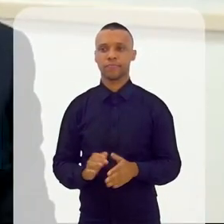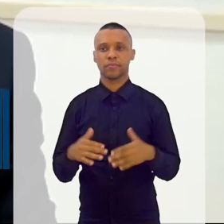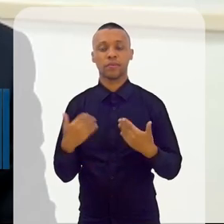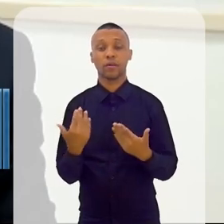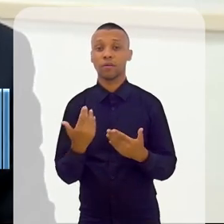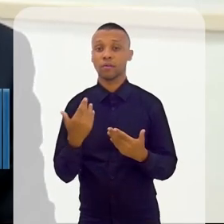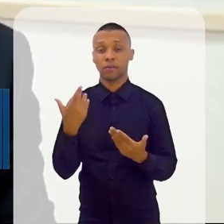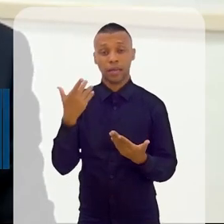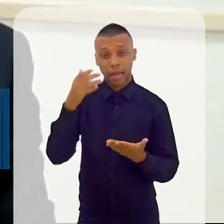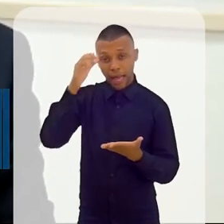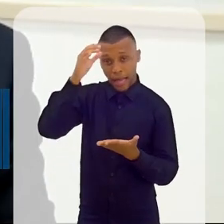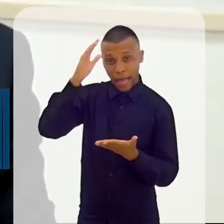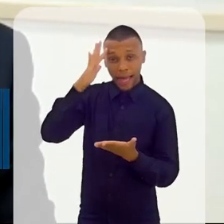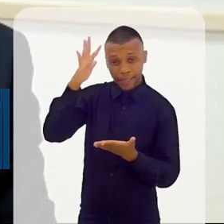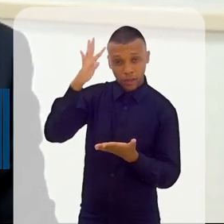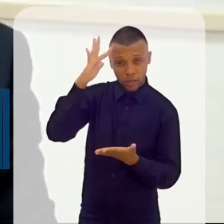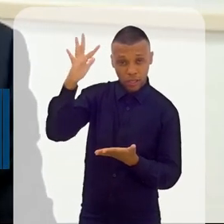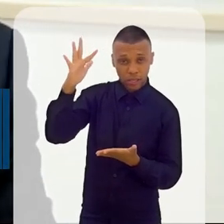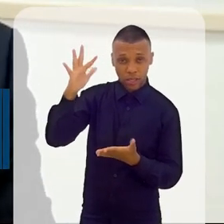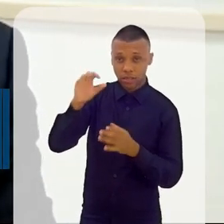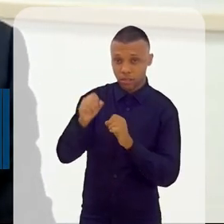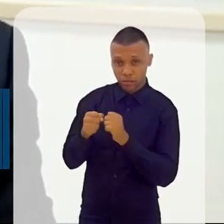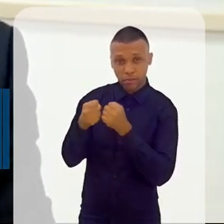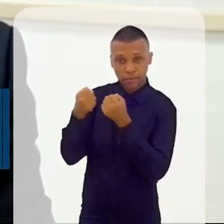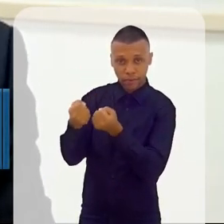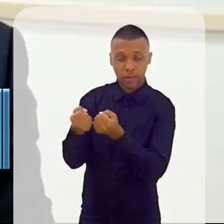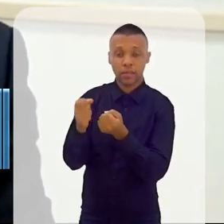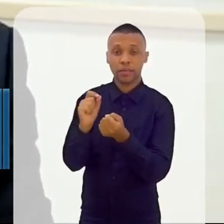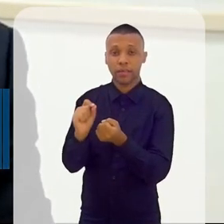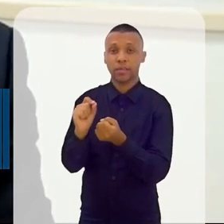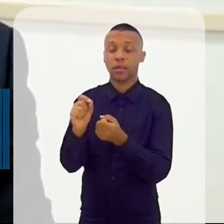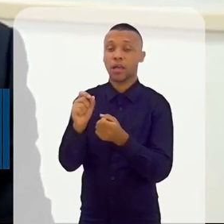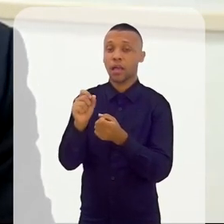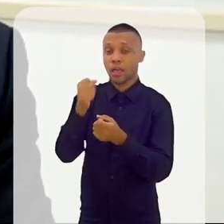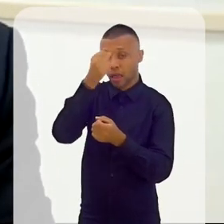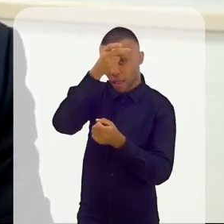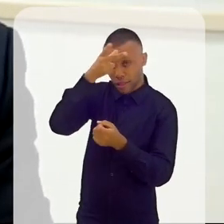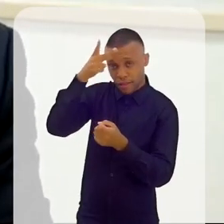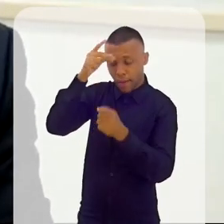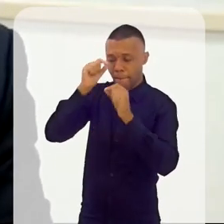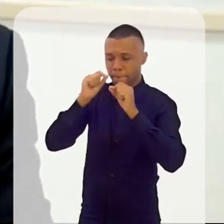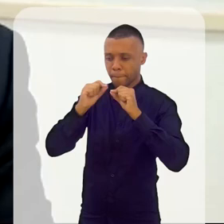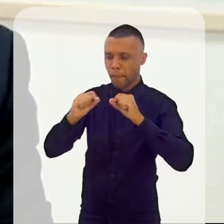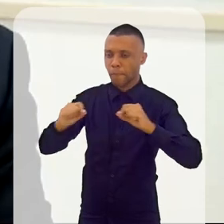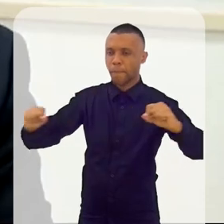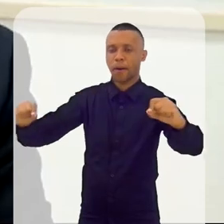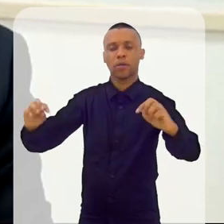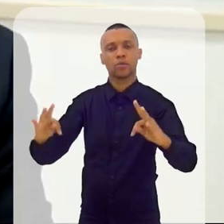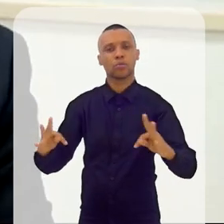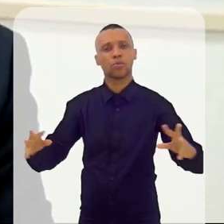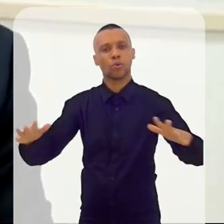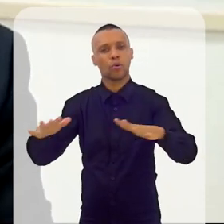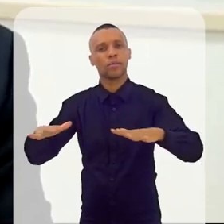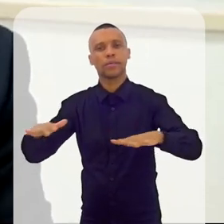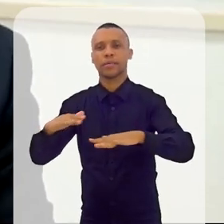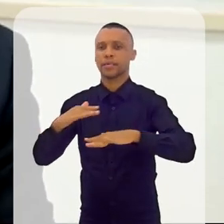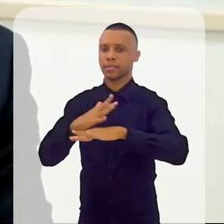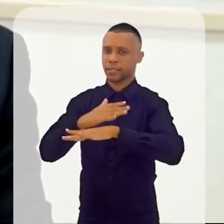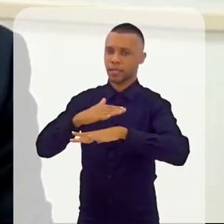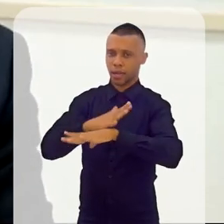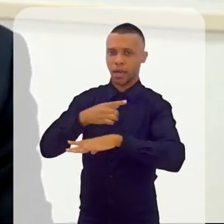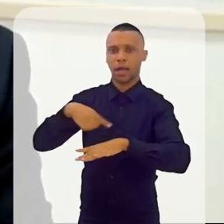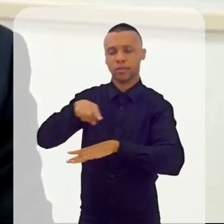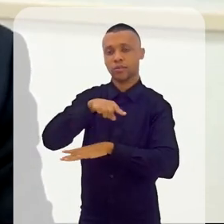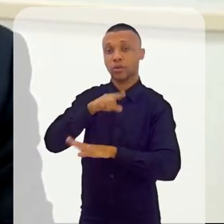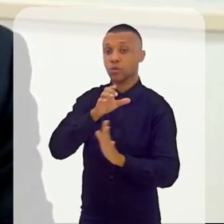A tese que defendo é que todas as cidades, isso vale muito para os prefeitos e também para